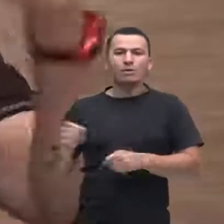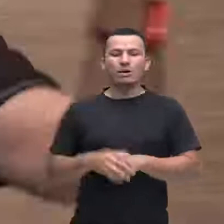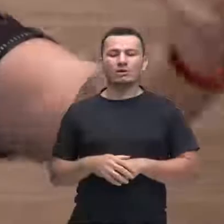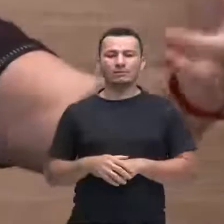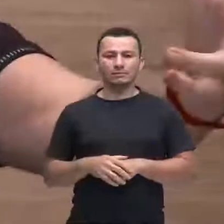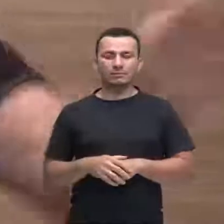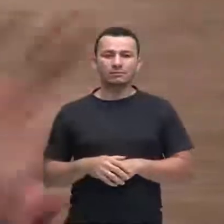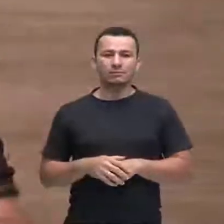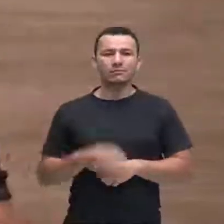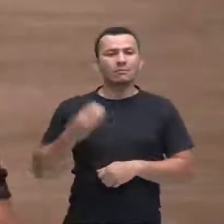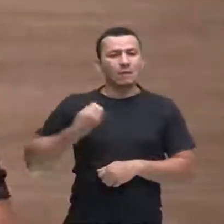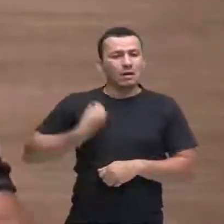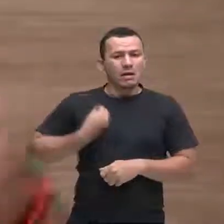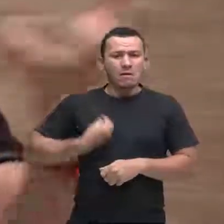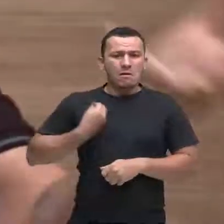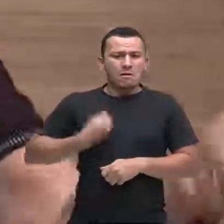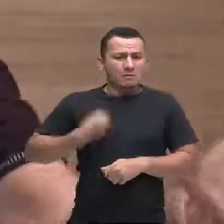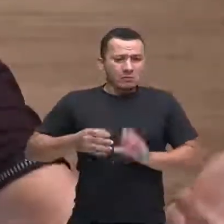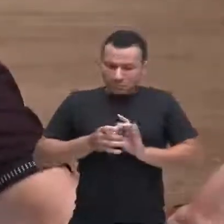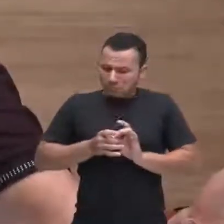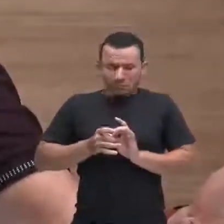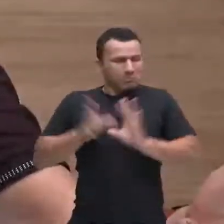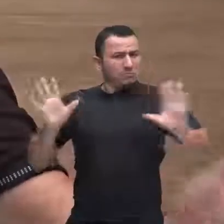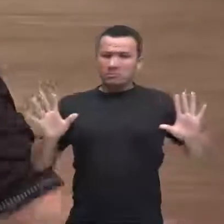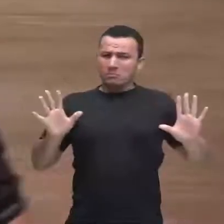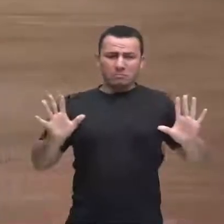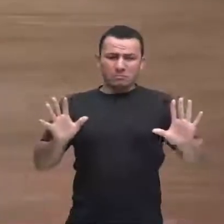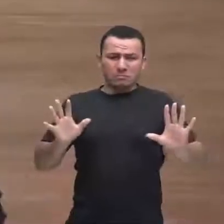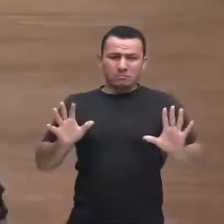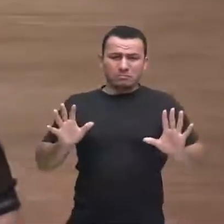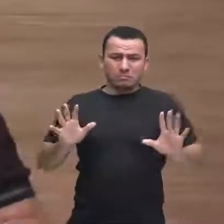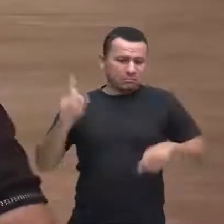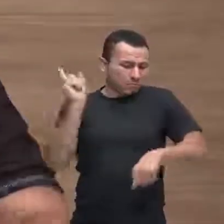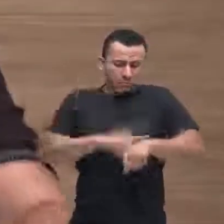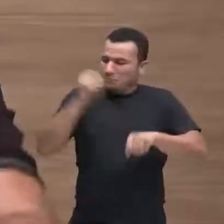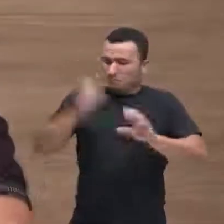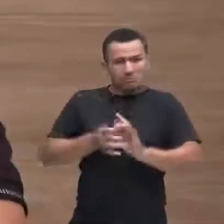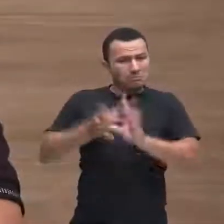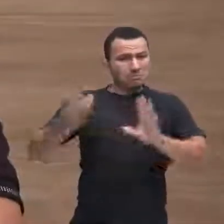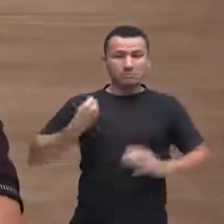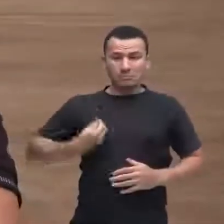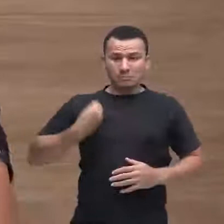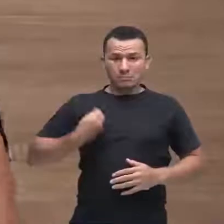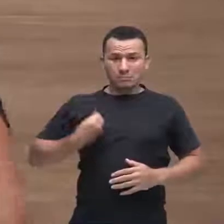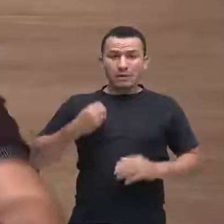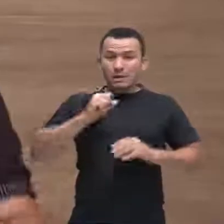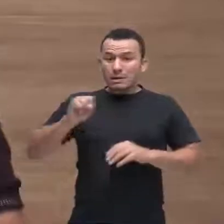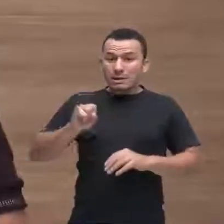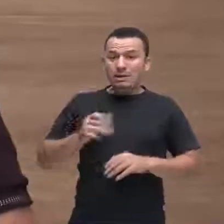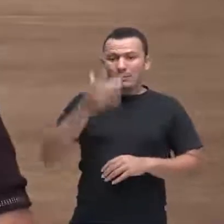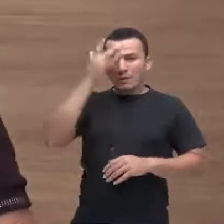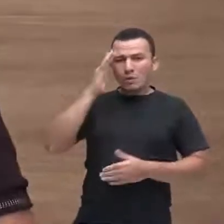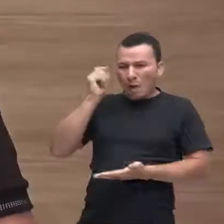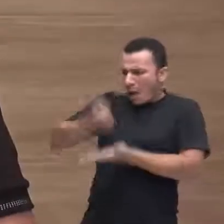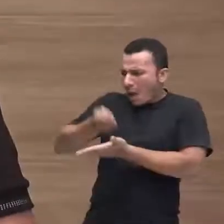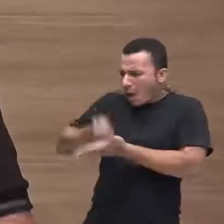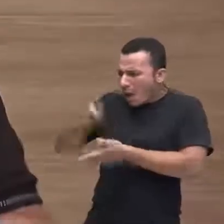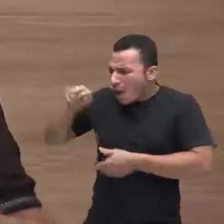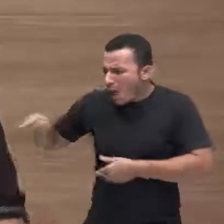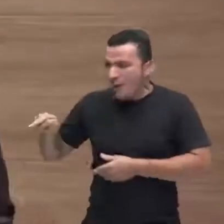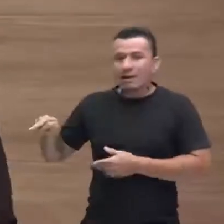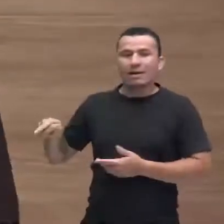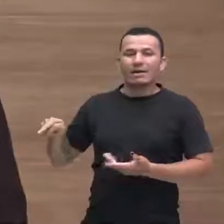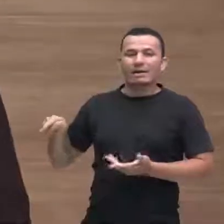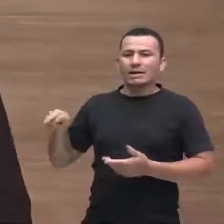ou oito mil, não é mais nem oitocentos, é oito mil. Não é? Quando ele é cobrado, muitas das vezes, ele